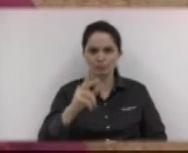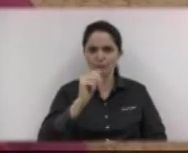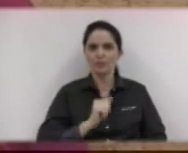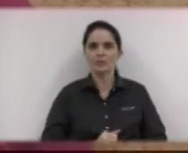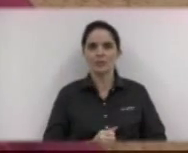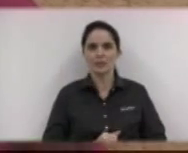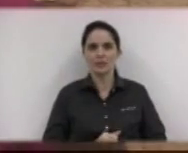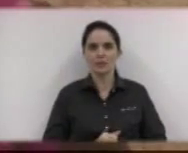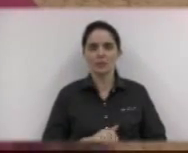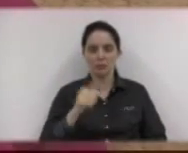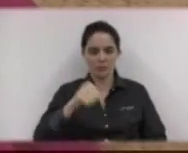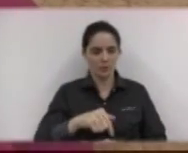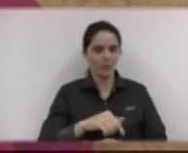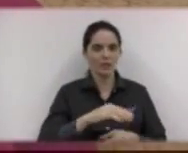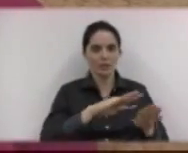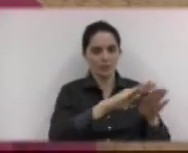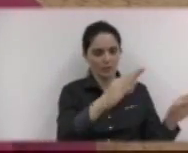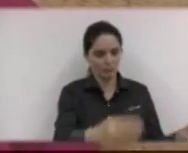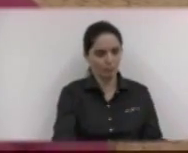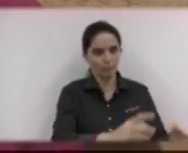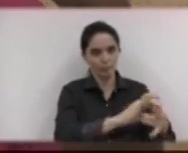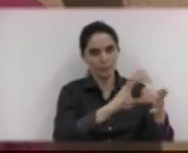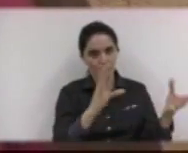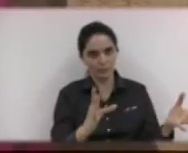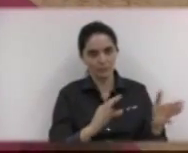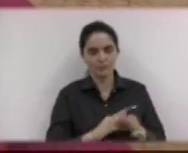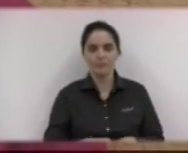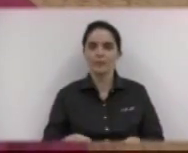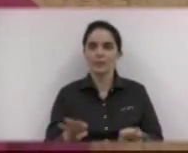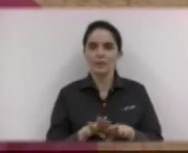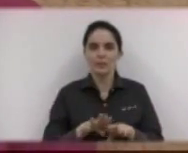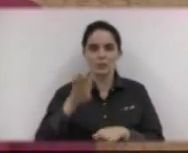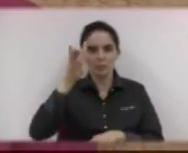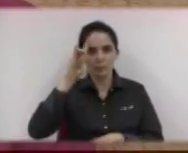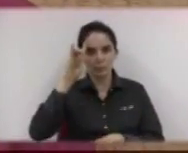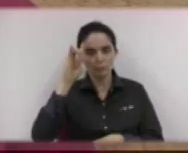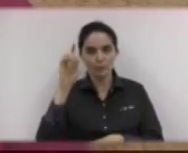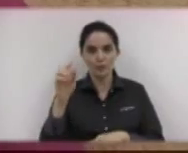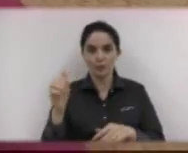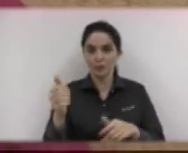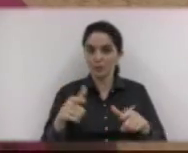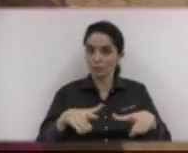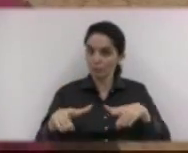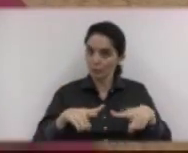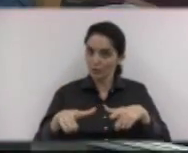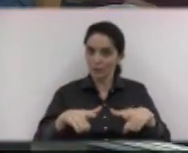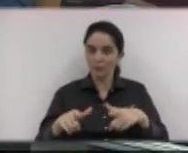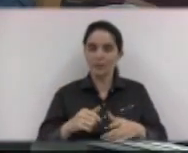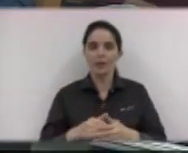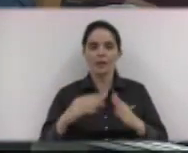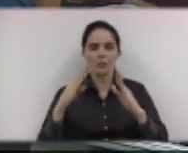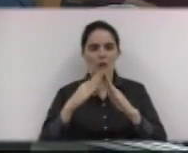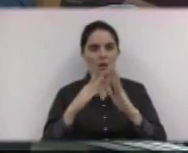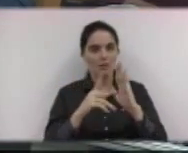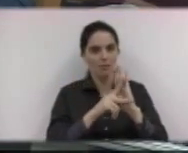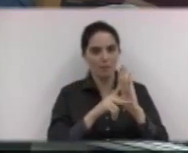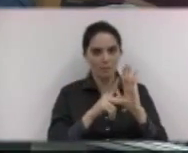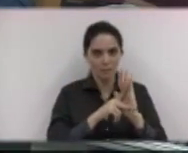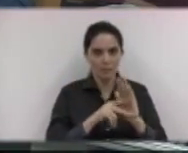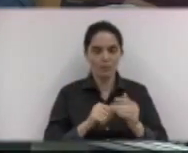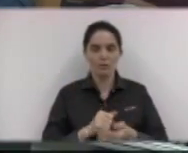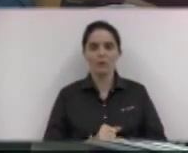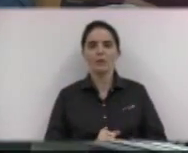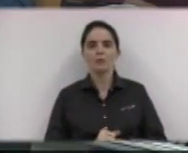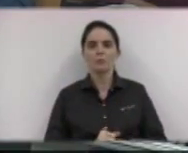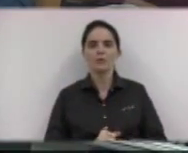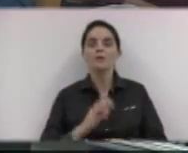participar. Também assinamos no dia dos servidores, estão mostrando lá, diz que o sonho da casa própria, dos servidores